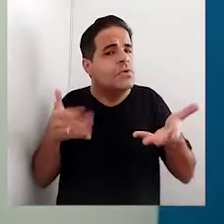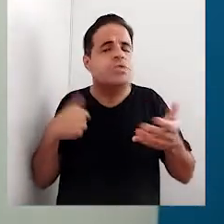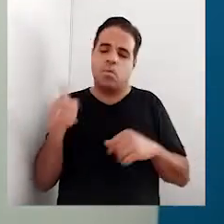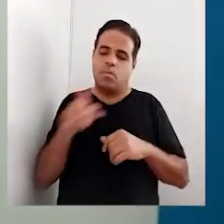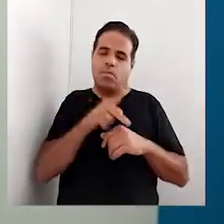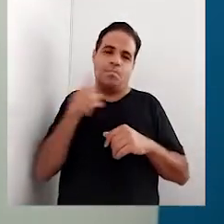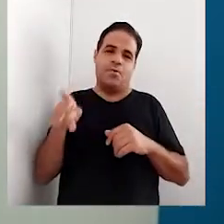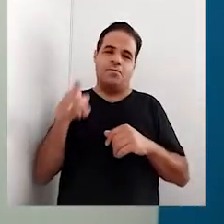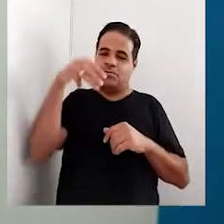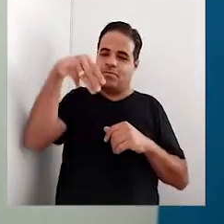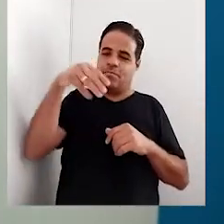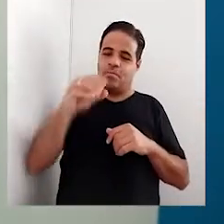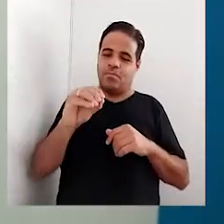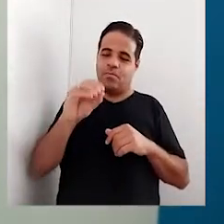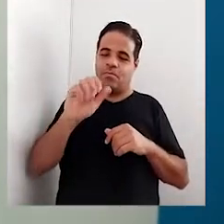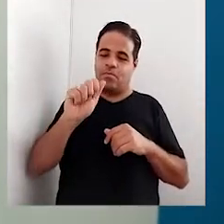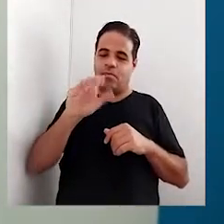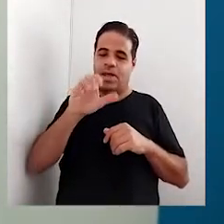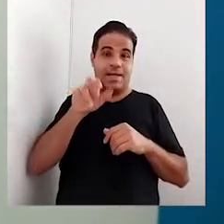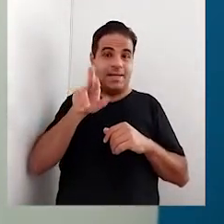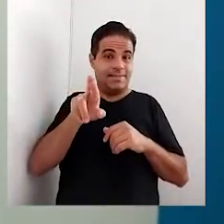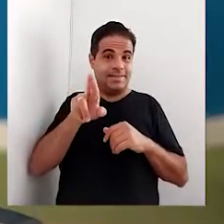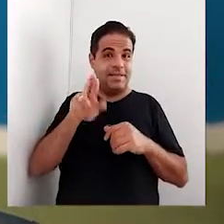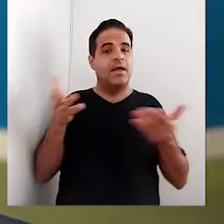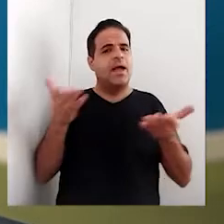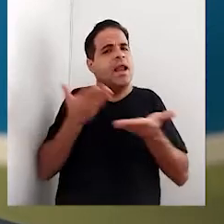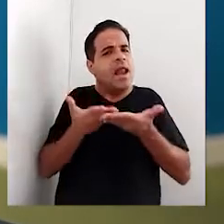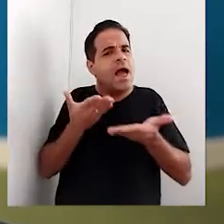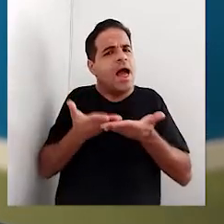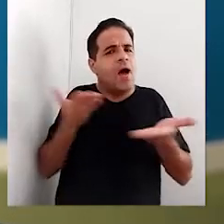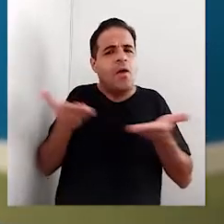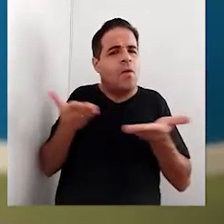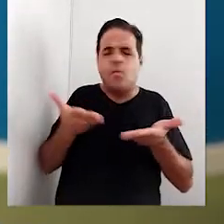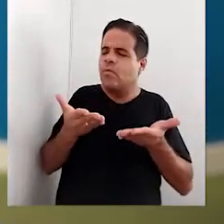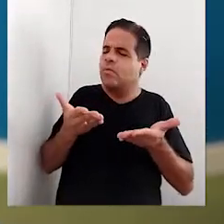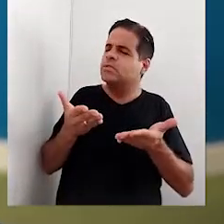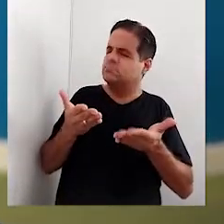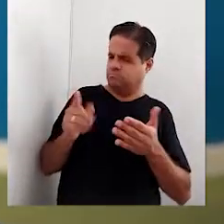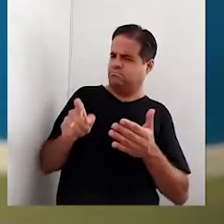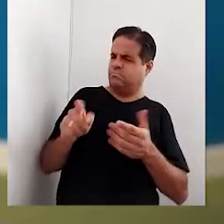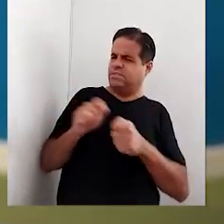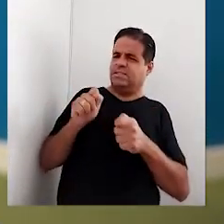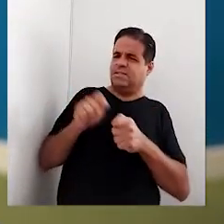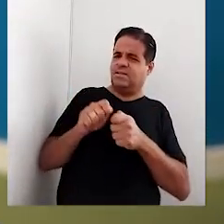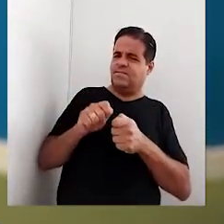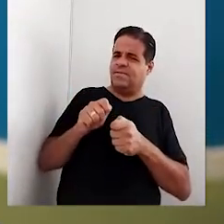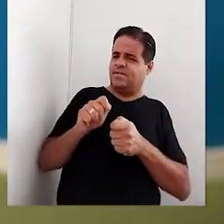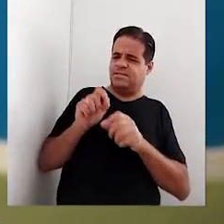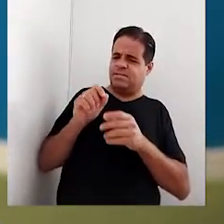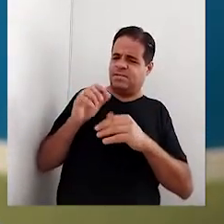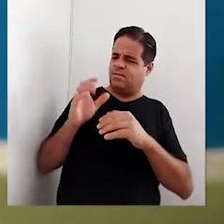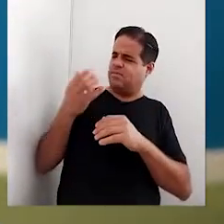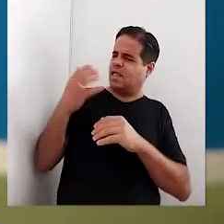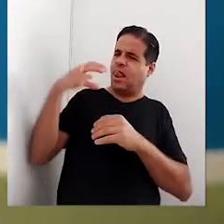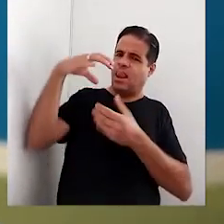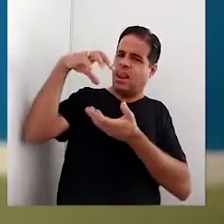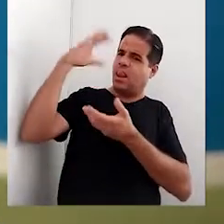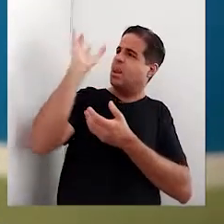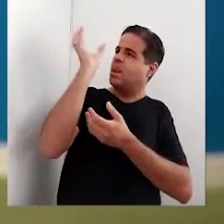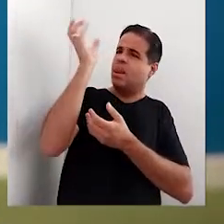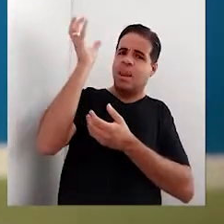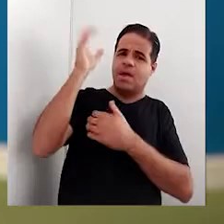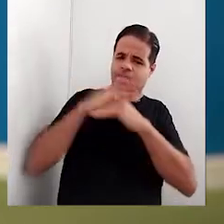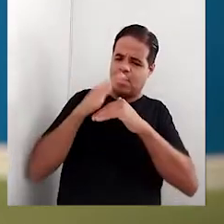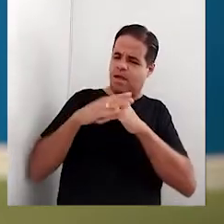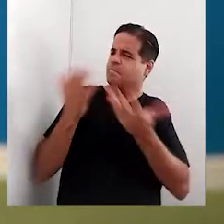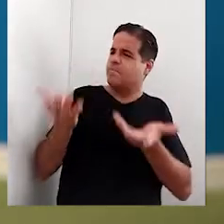professor Moacir e na aula de hoje, Dani, o que você está fazendo com essa lâmpada nas mãos? Ah, professora,